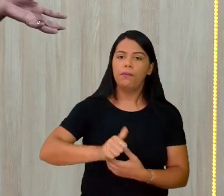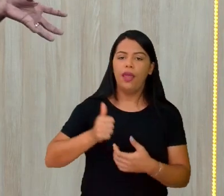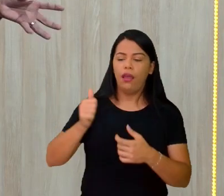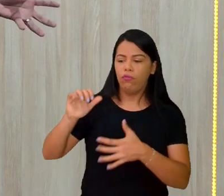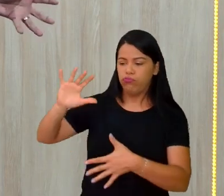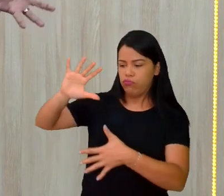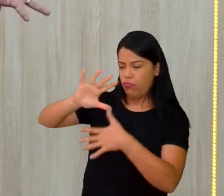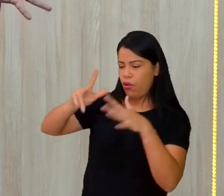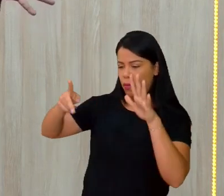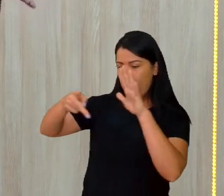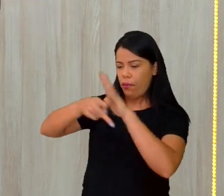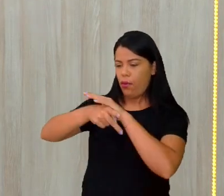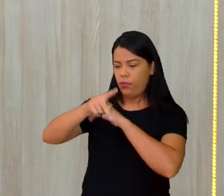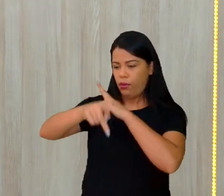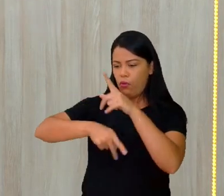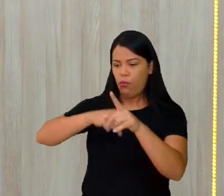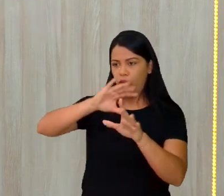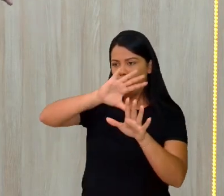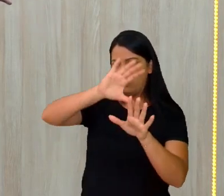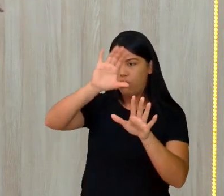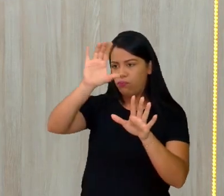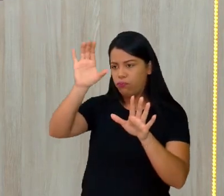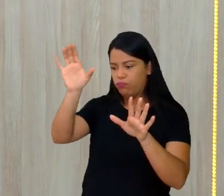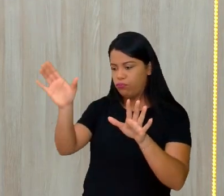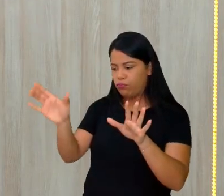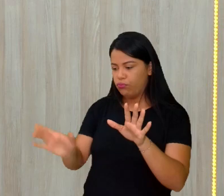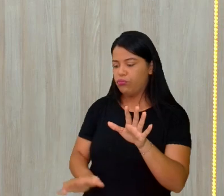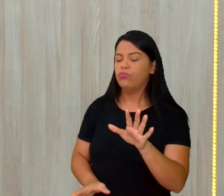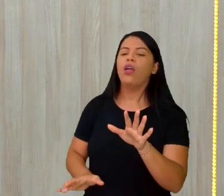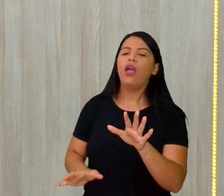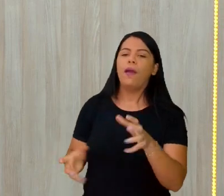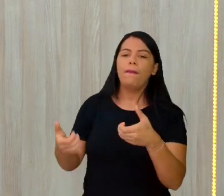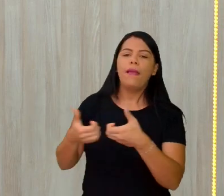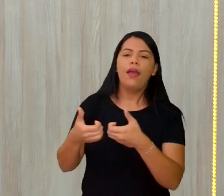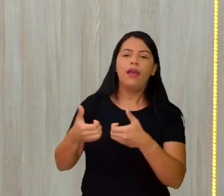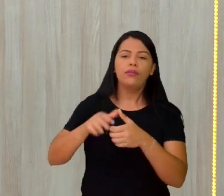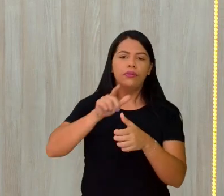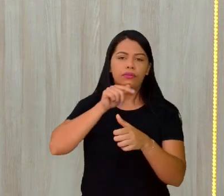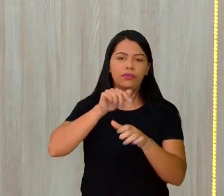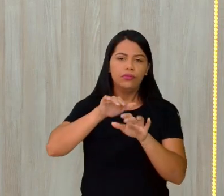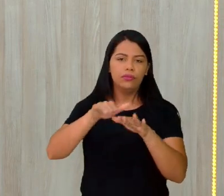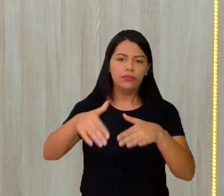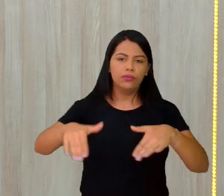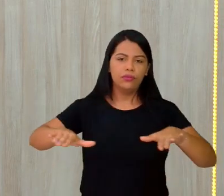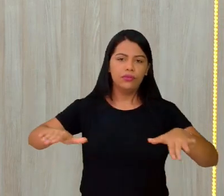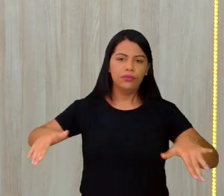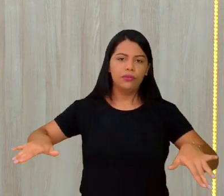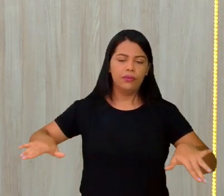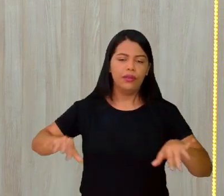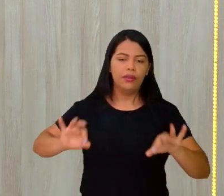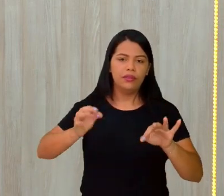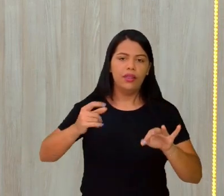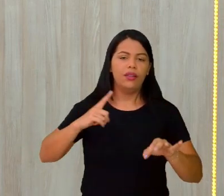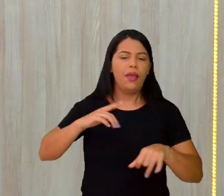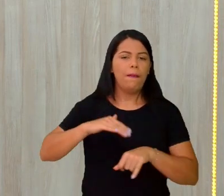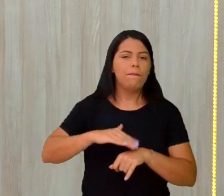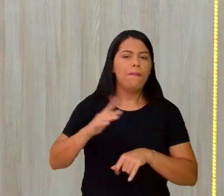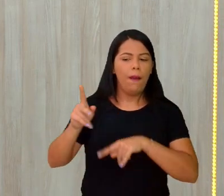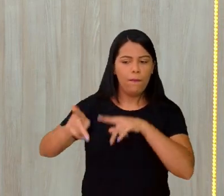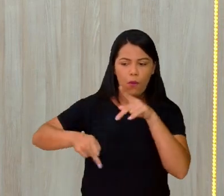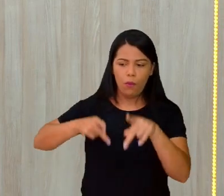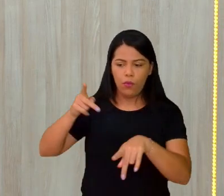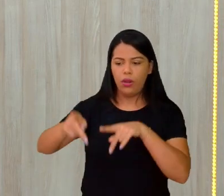que essa faixa litorânea aqui, beirando o oceano Atlântico, vai ser bem mais